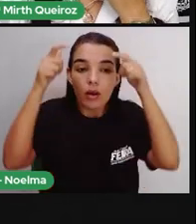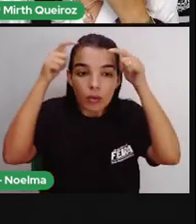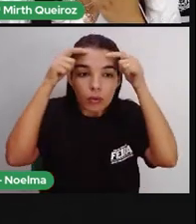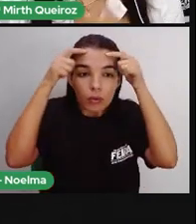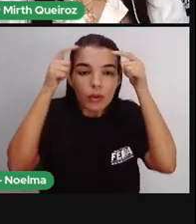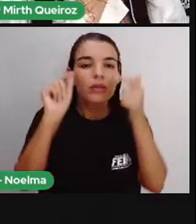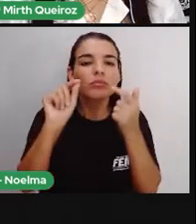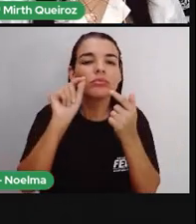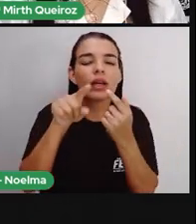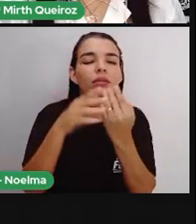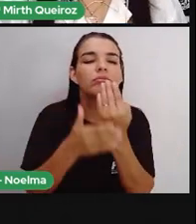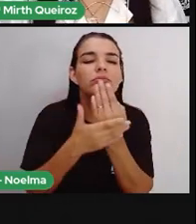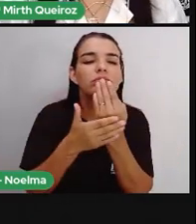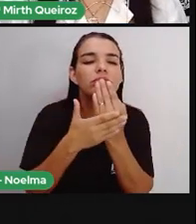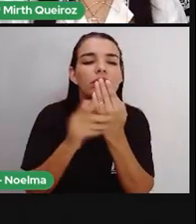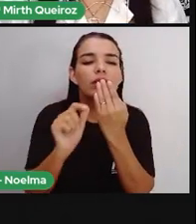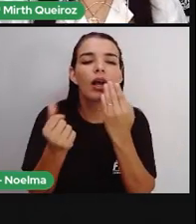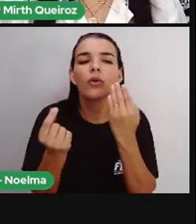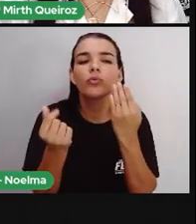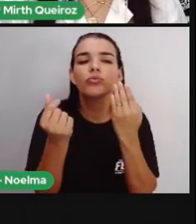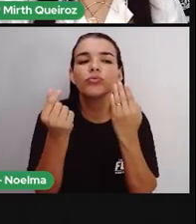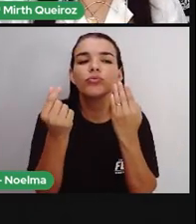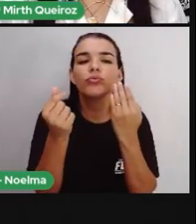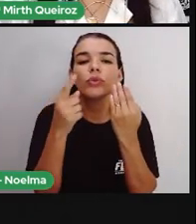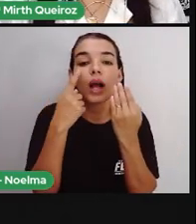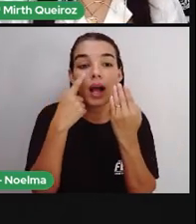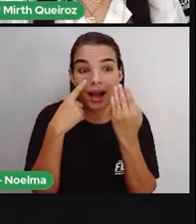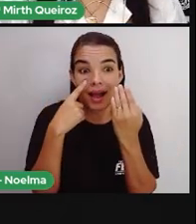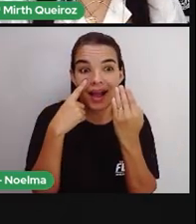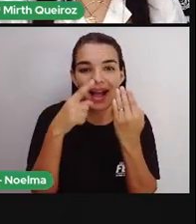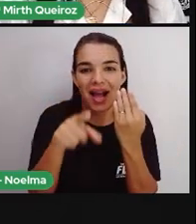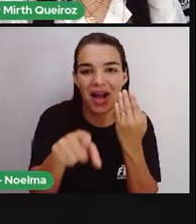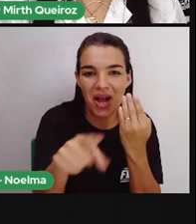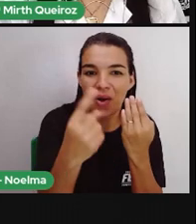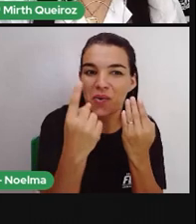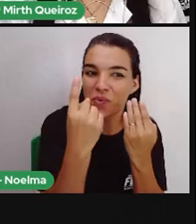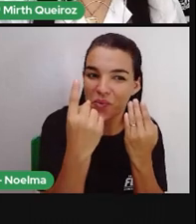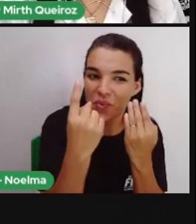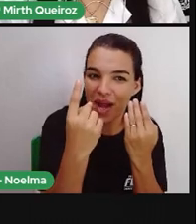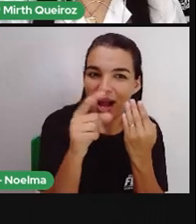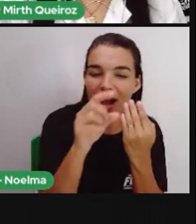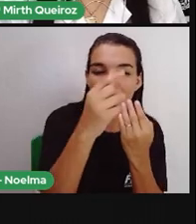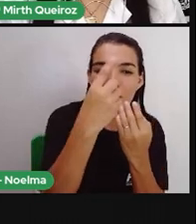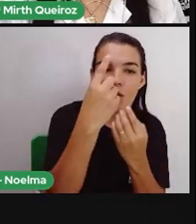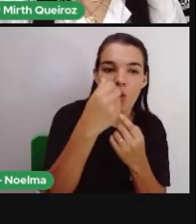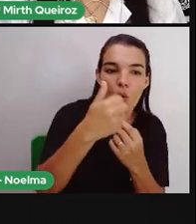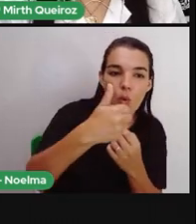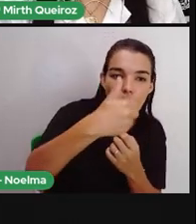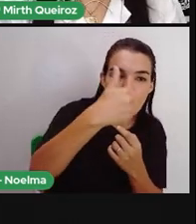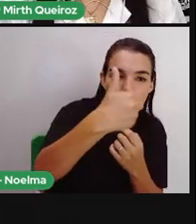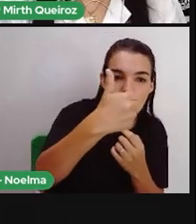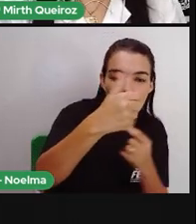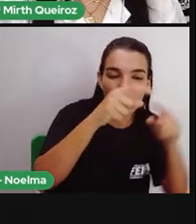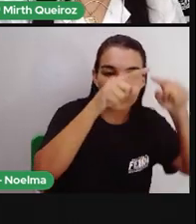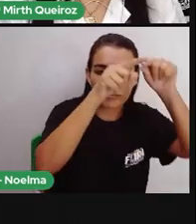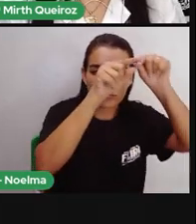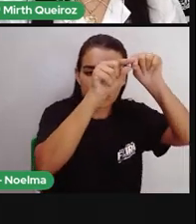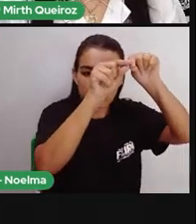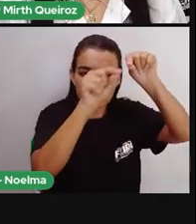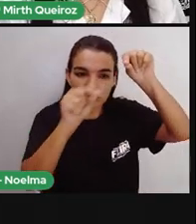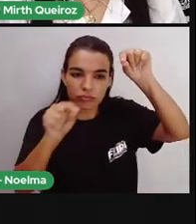Ele é que dinheiro aqui? Ele é a moeda de um real, então o um vai ser ligado ao E, né?